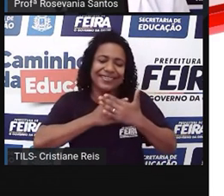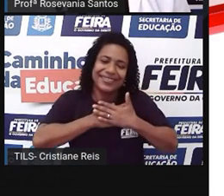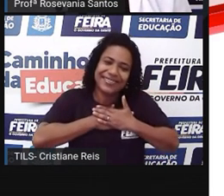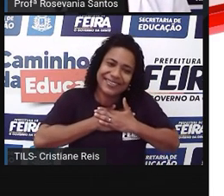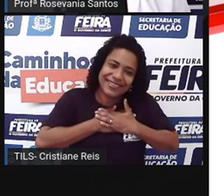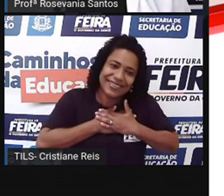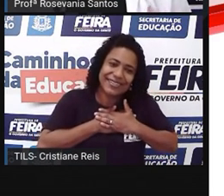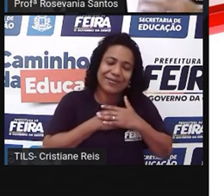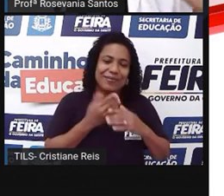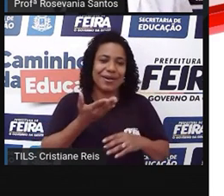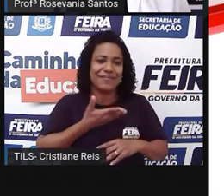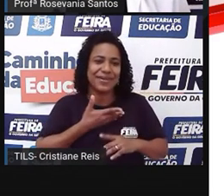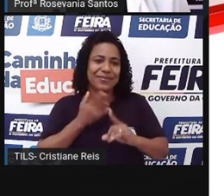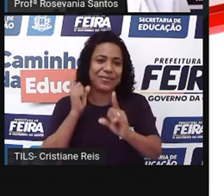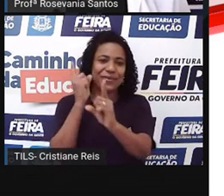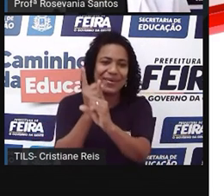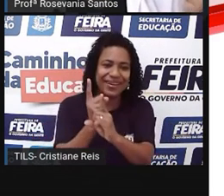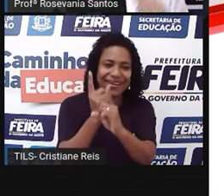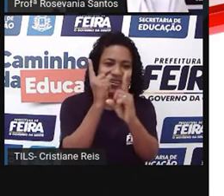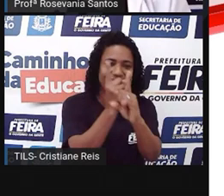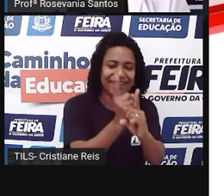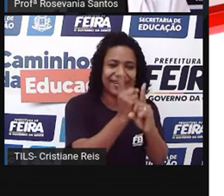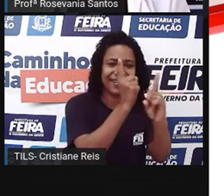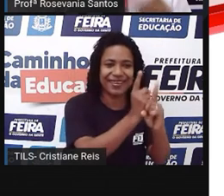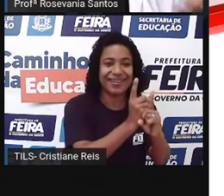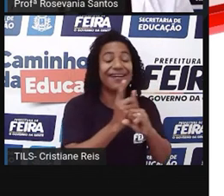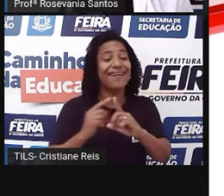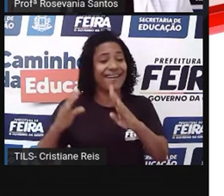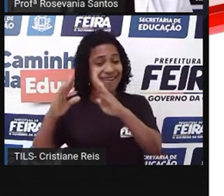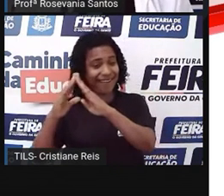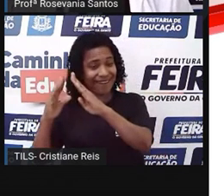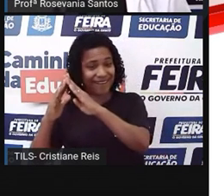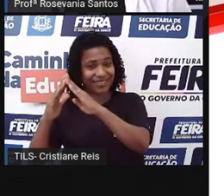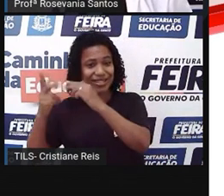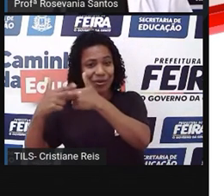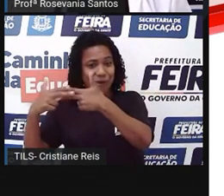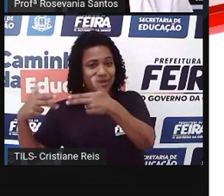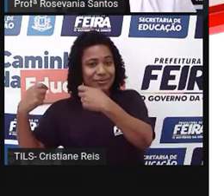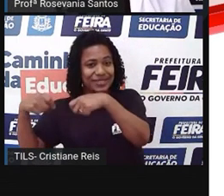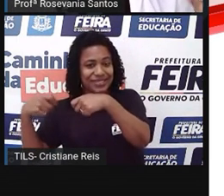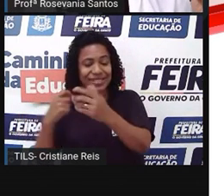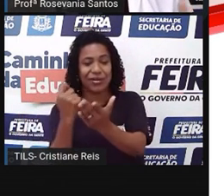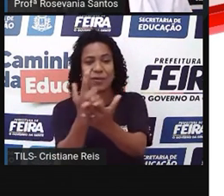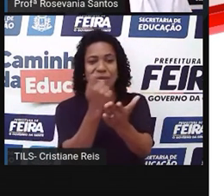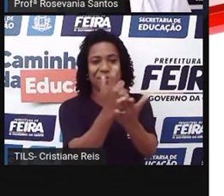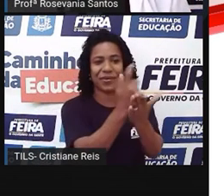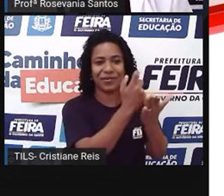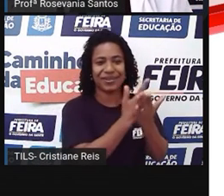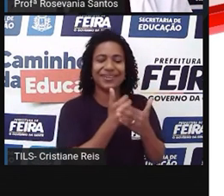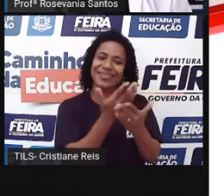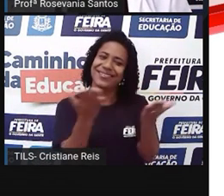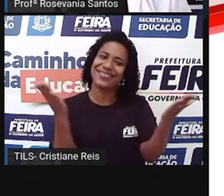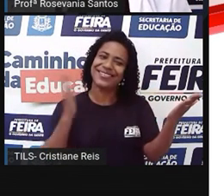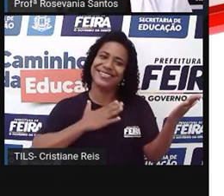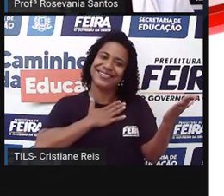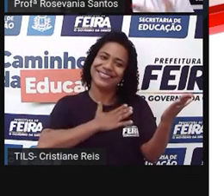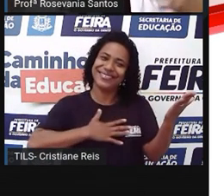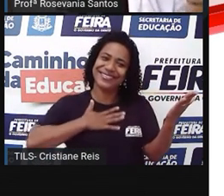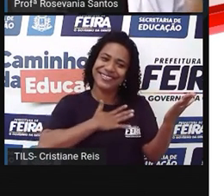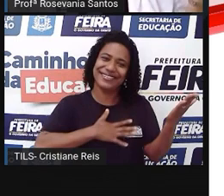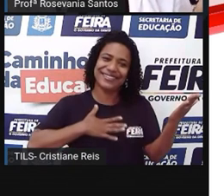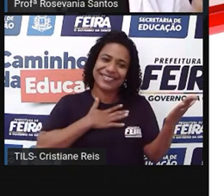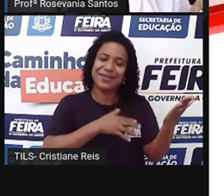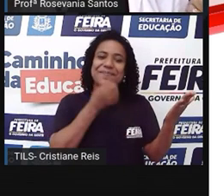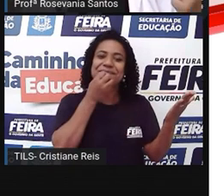encontro dos amigos. Sem falar que você pode montar a casa toda comprando as coisas na feira livre. Eu espero que vocês tenham gostado, né?